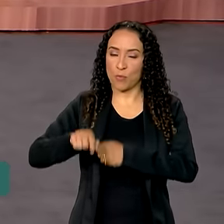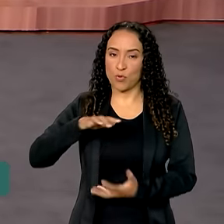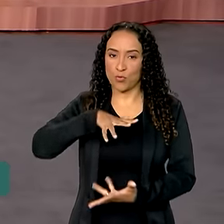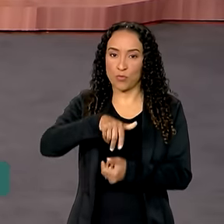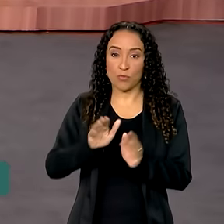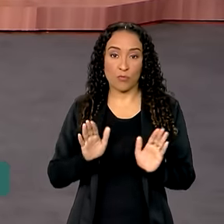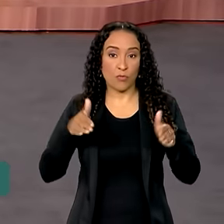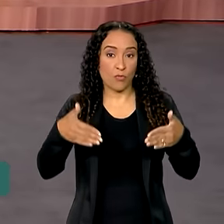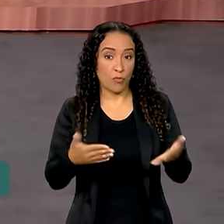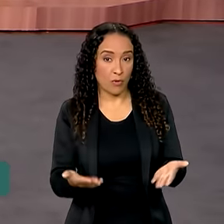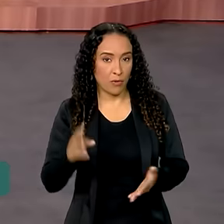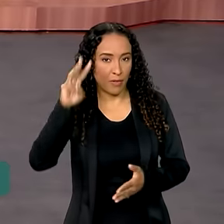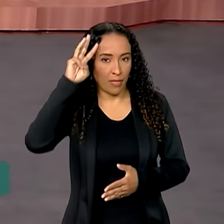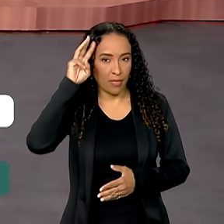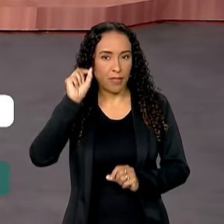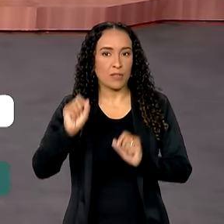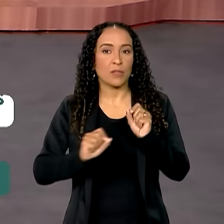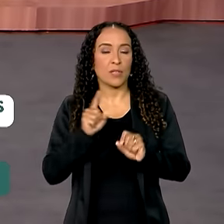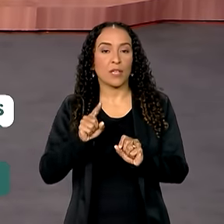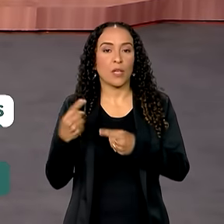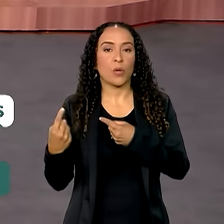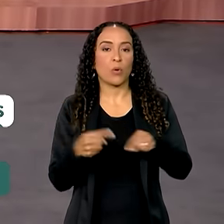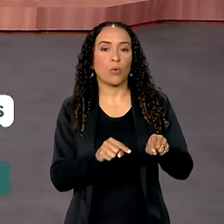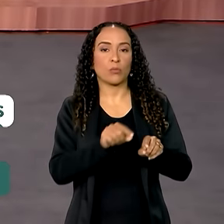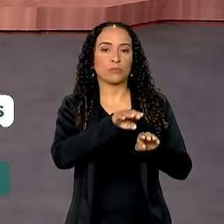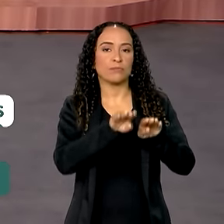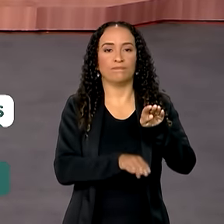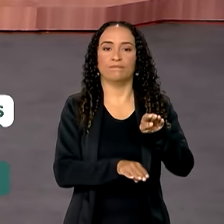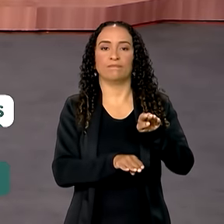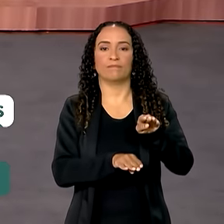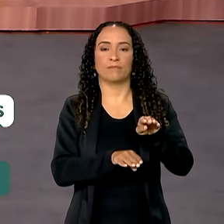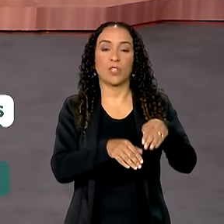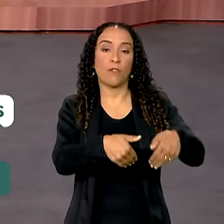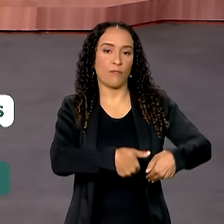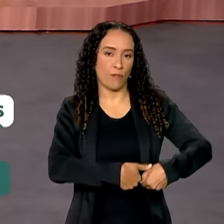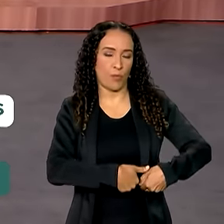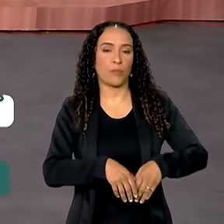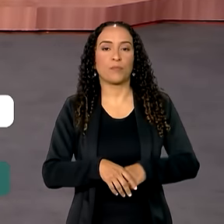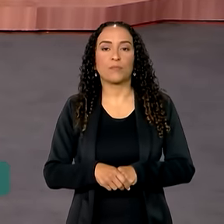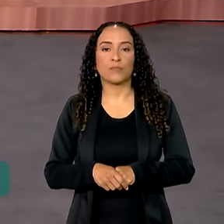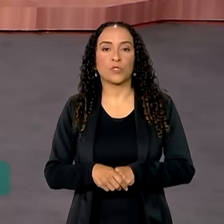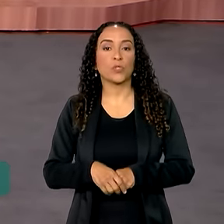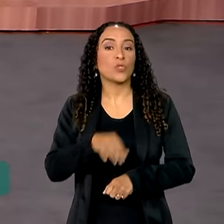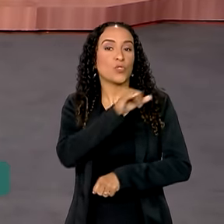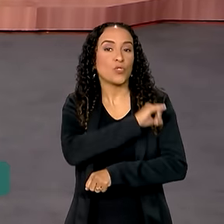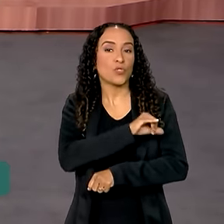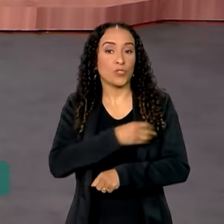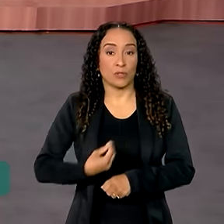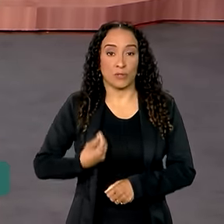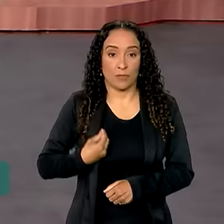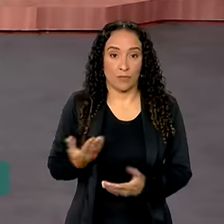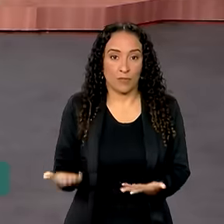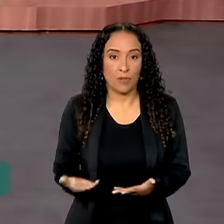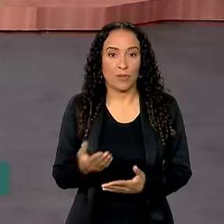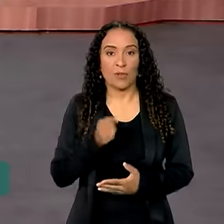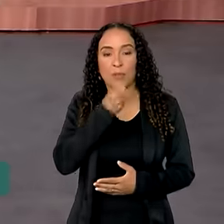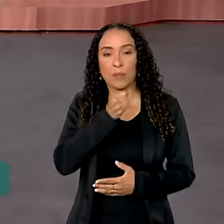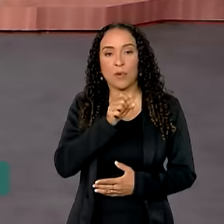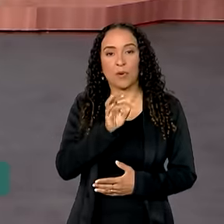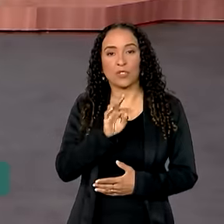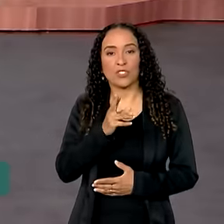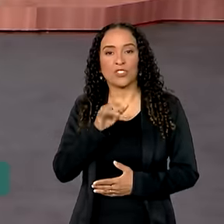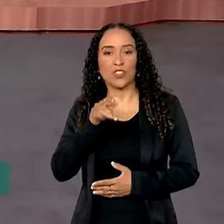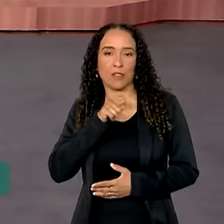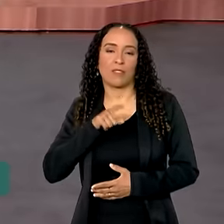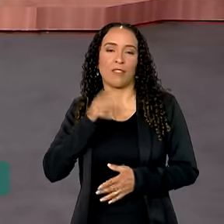O foco nesta terça-feira será o combate às desigualdades e à fome. Do Rio de Janeiro, o repórter Tiago Pimenta